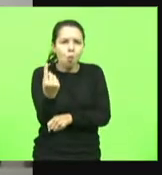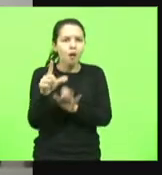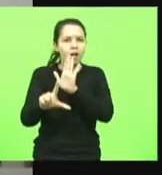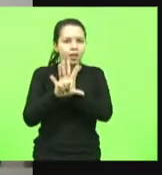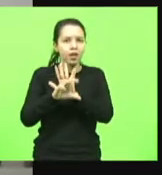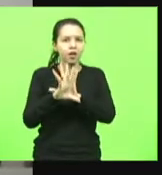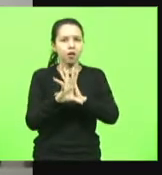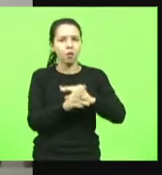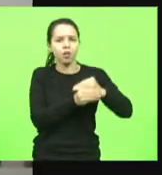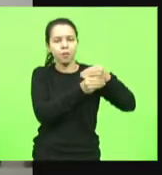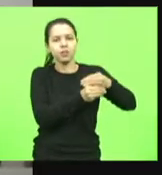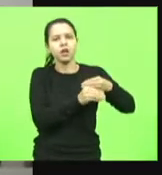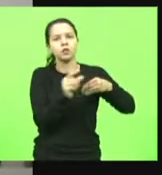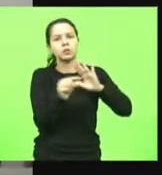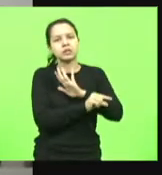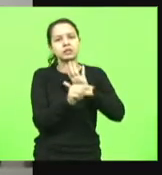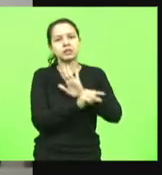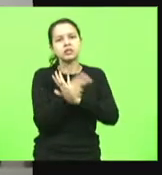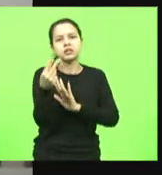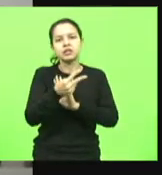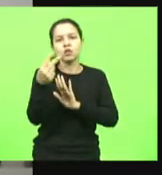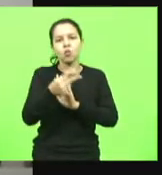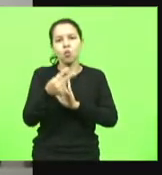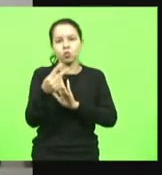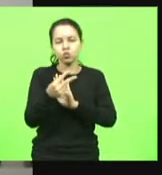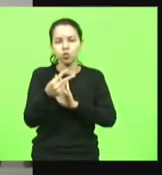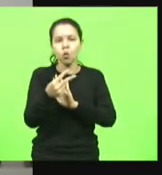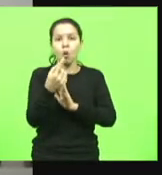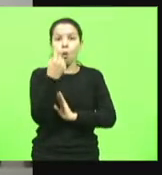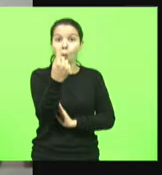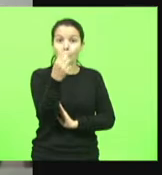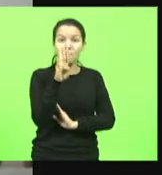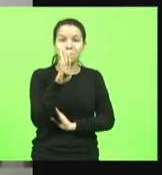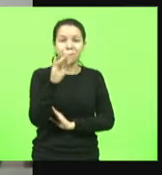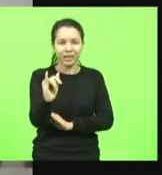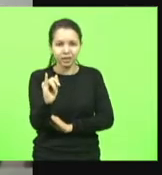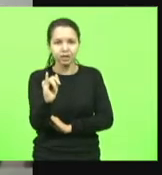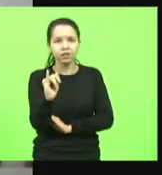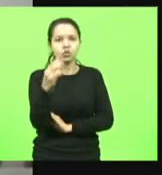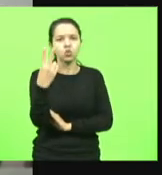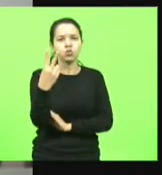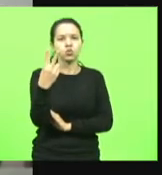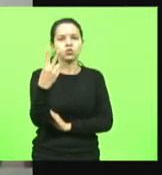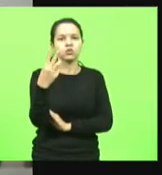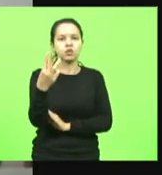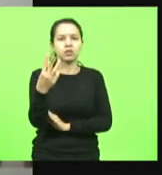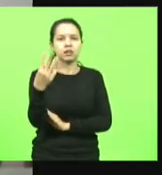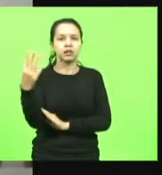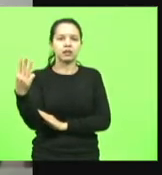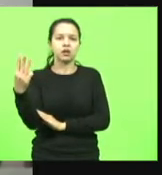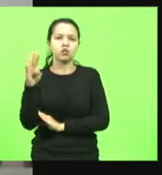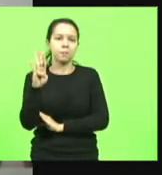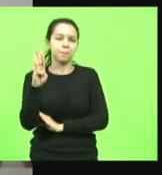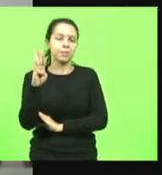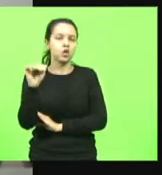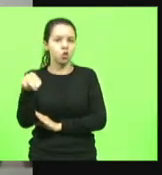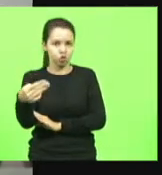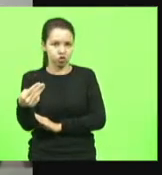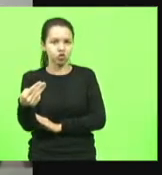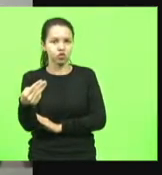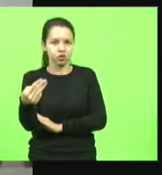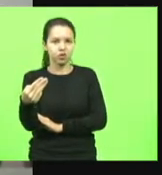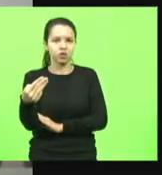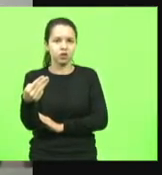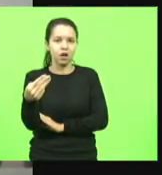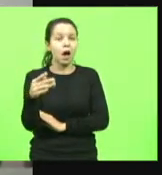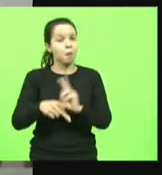complementares, no inciso segundo, foi 1 bilhão 233 milhões. Aí o catarinense